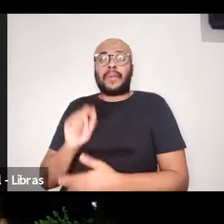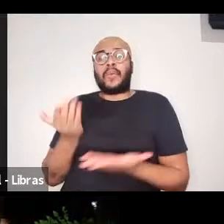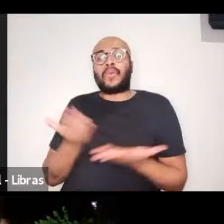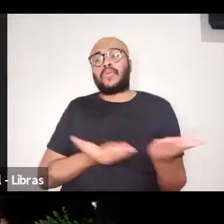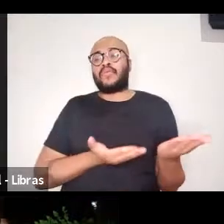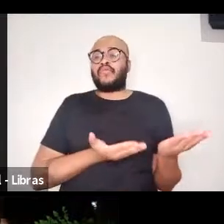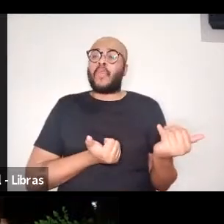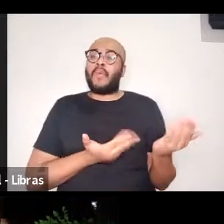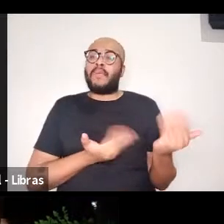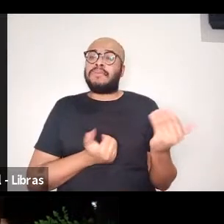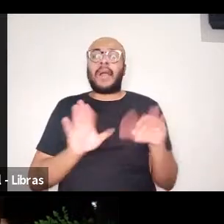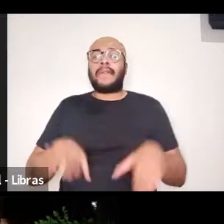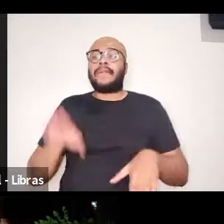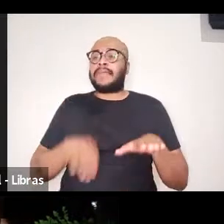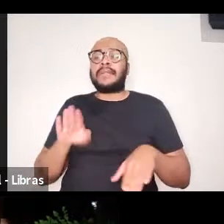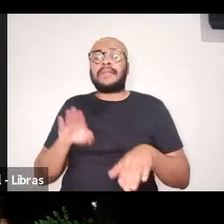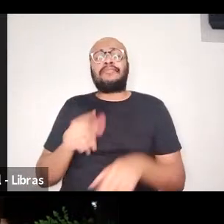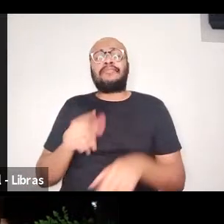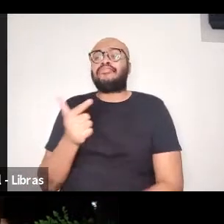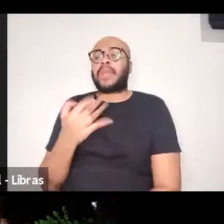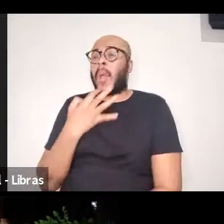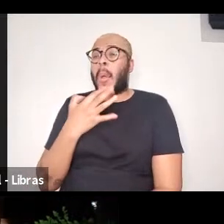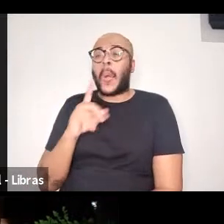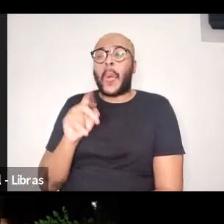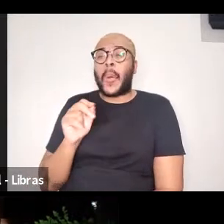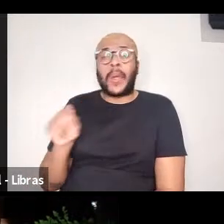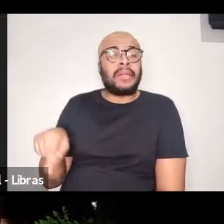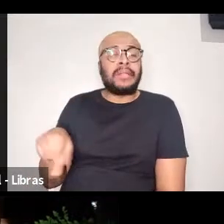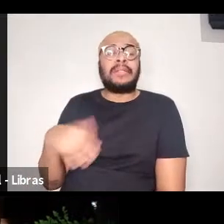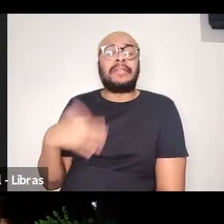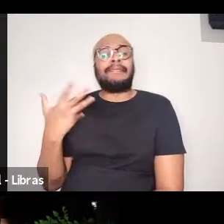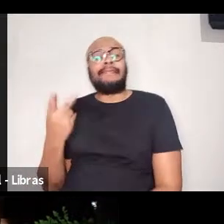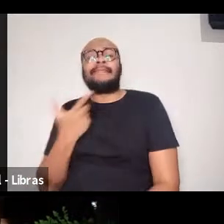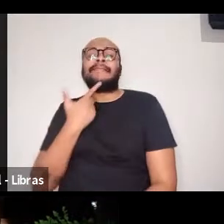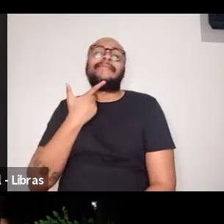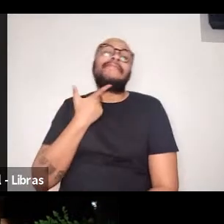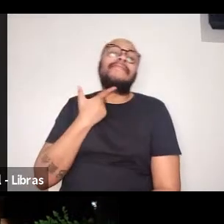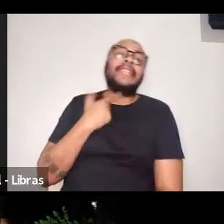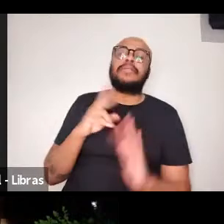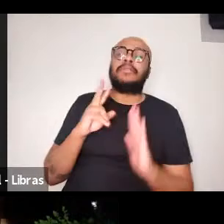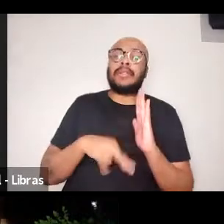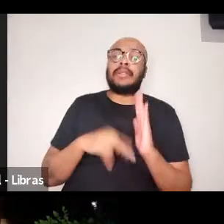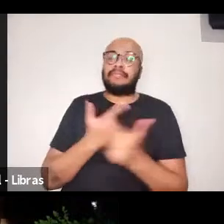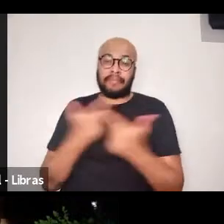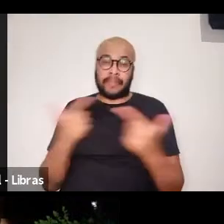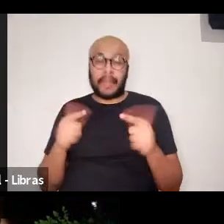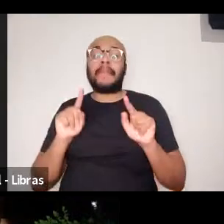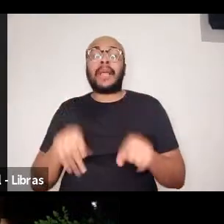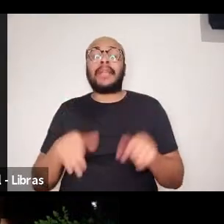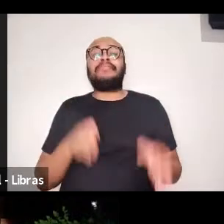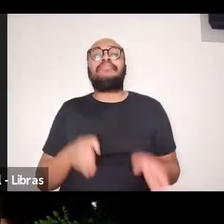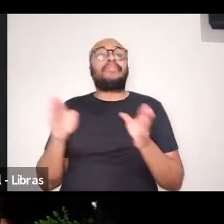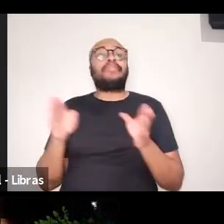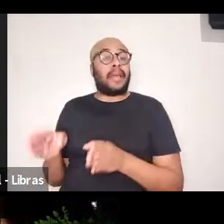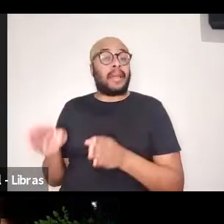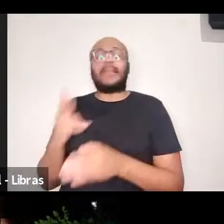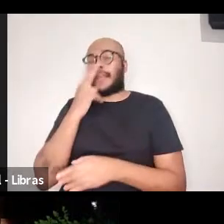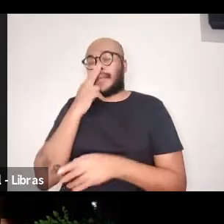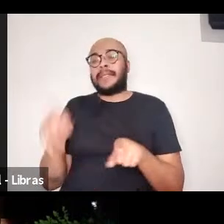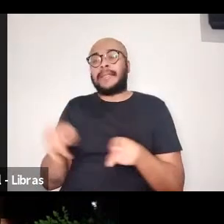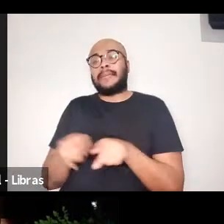tenha essa mobilização para poder ler. Por outro lado, além disso,